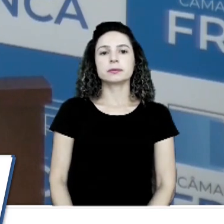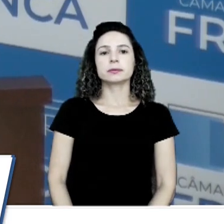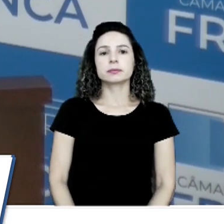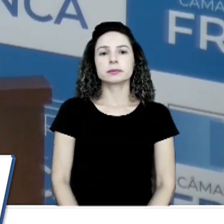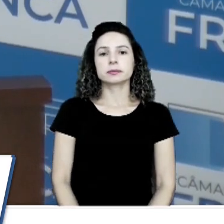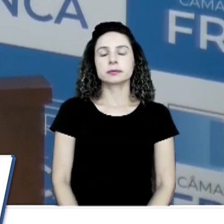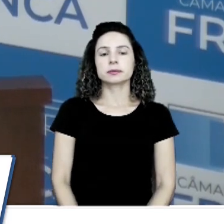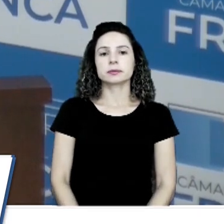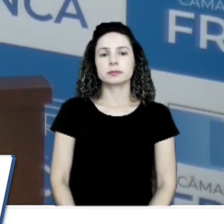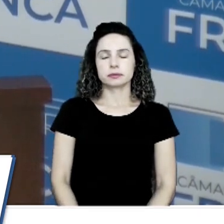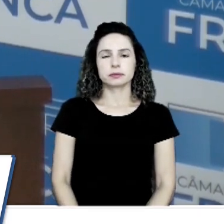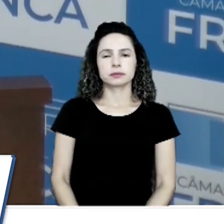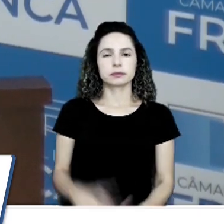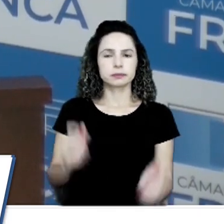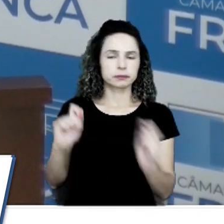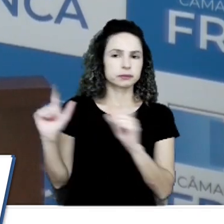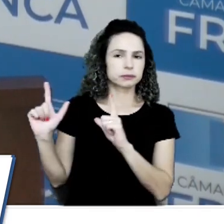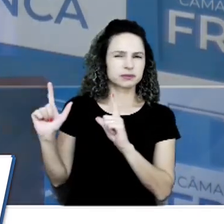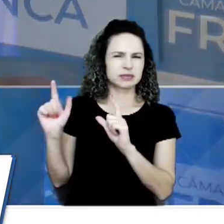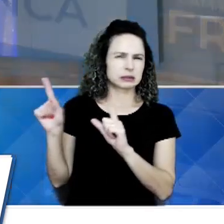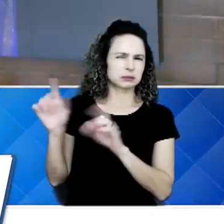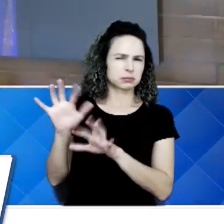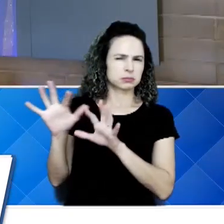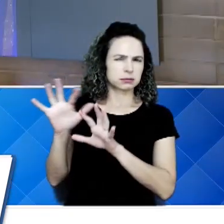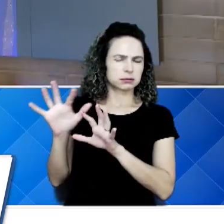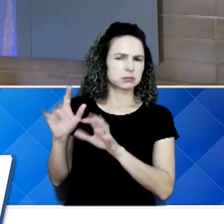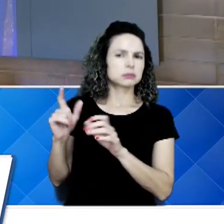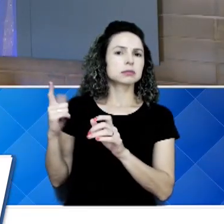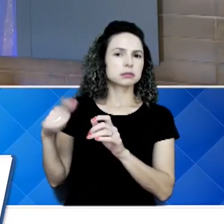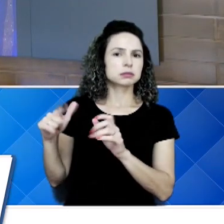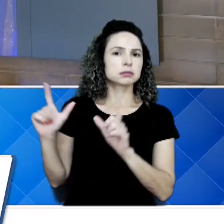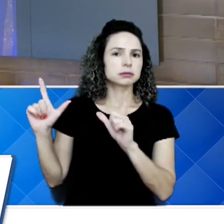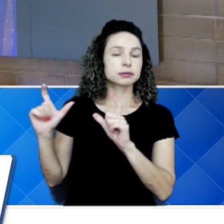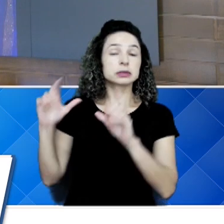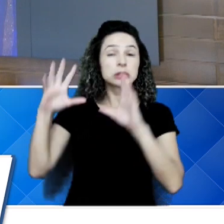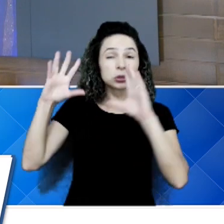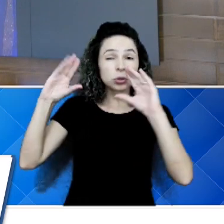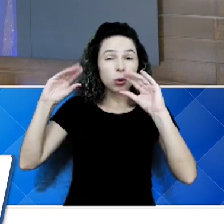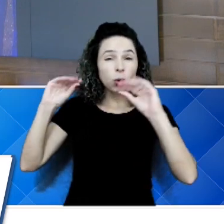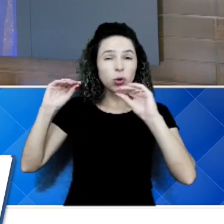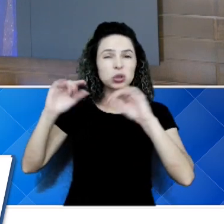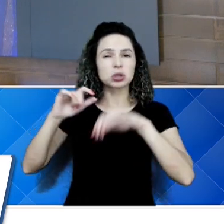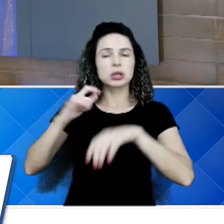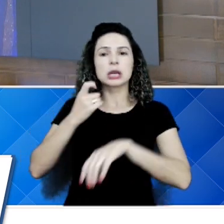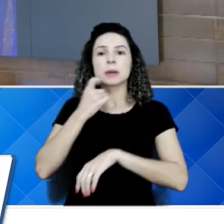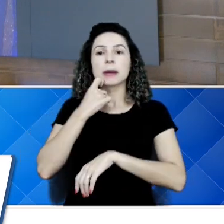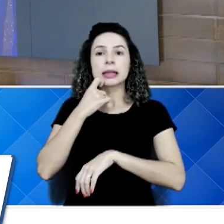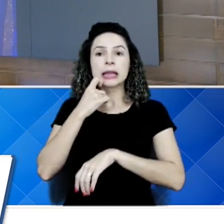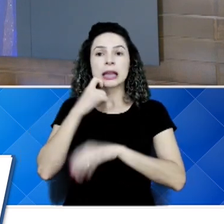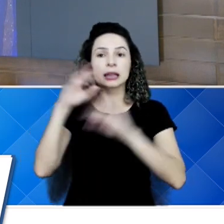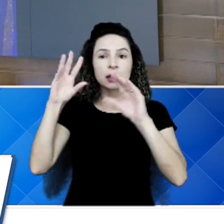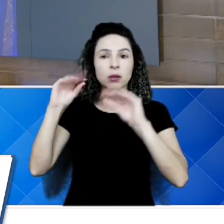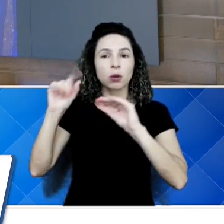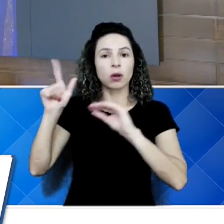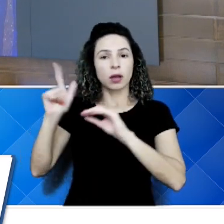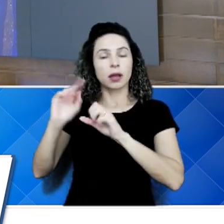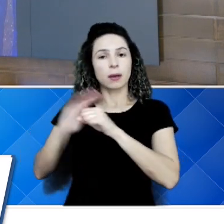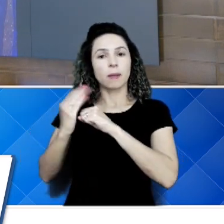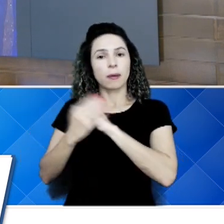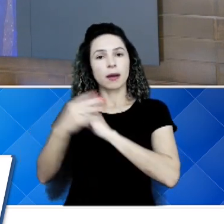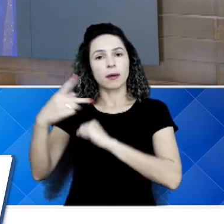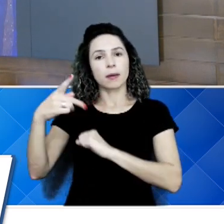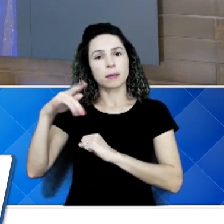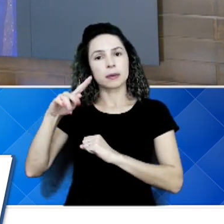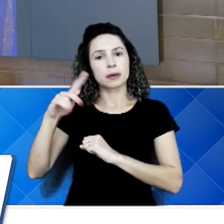Pode passar outra, essa aí ficou meia tremida, está à noite, tá? Já era uma sexta-feira à noite, eu estava lá no Parque dos Pinhais. E o que eu